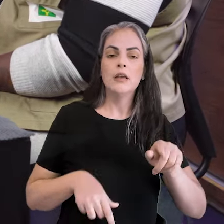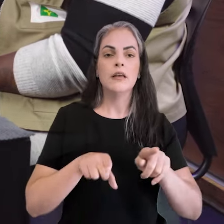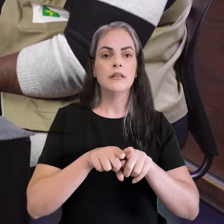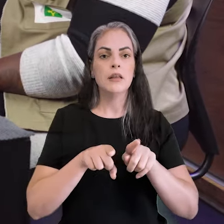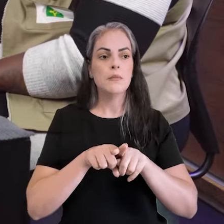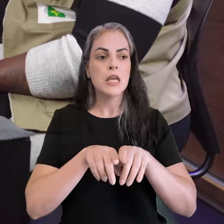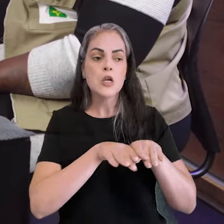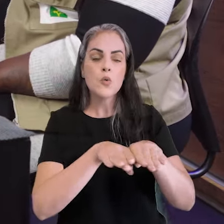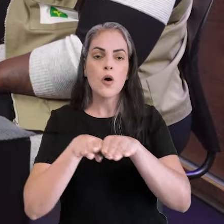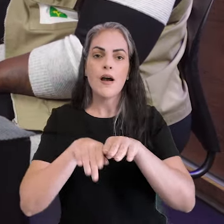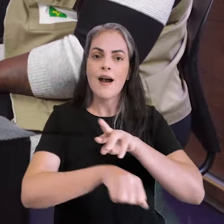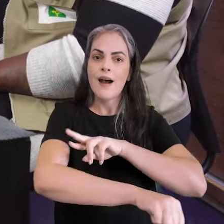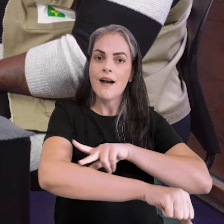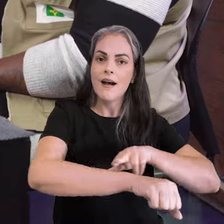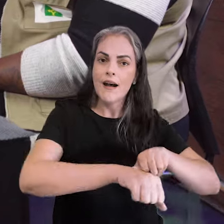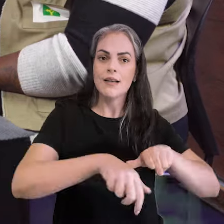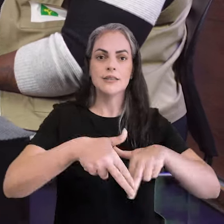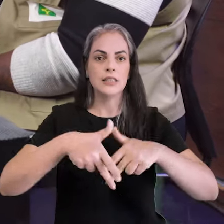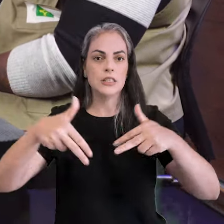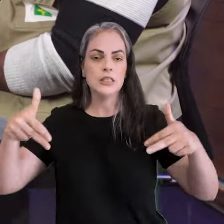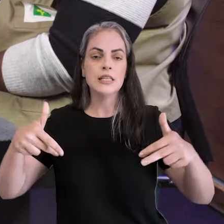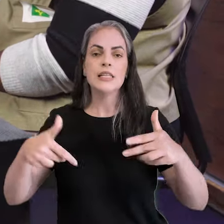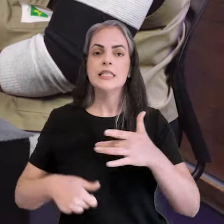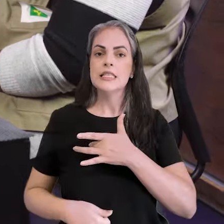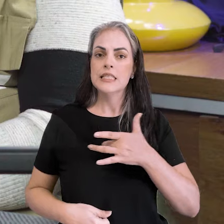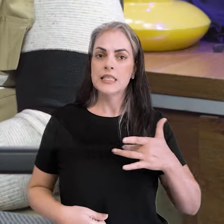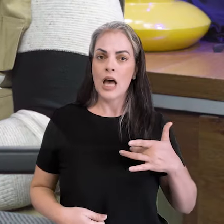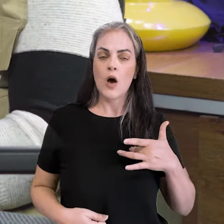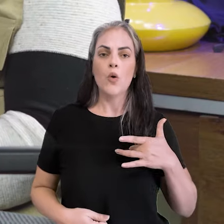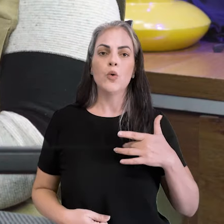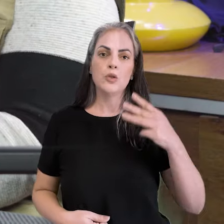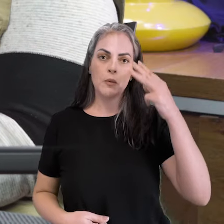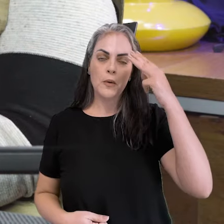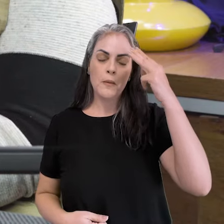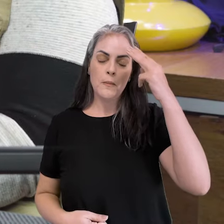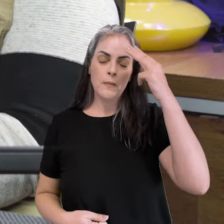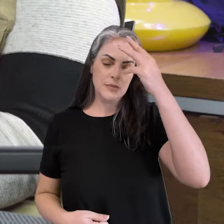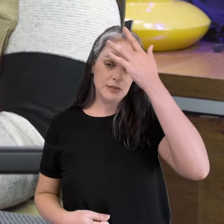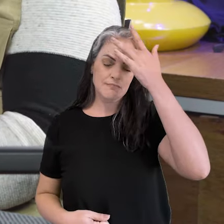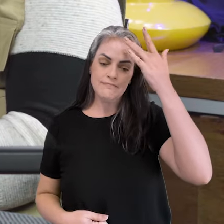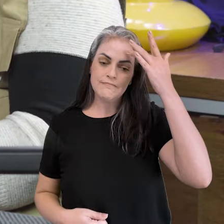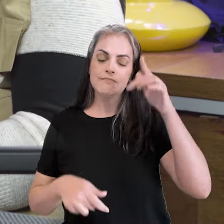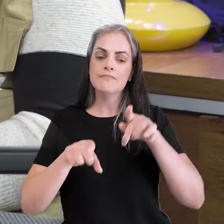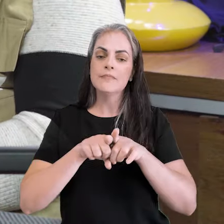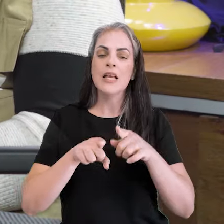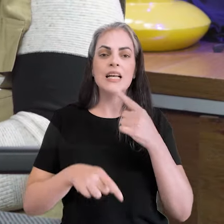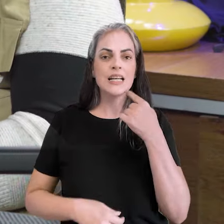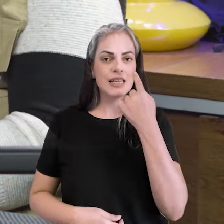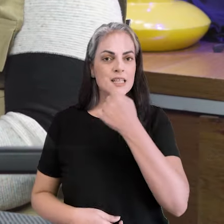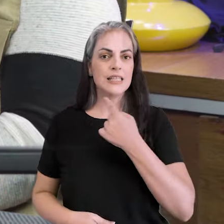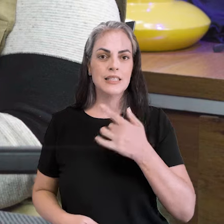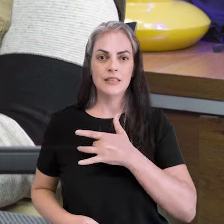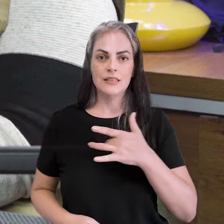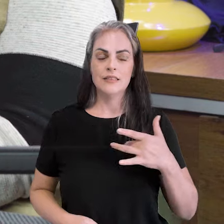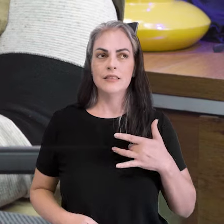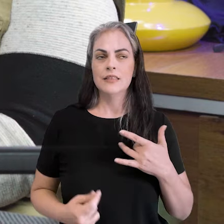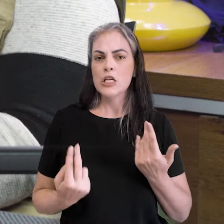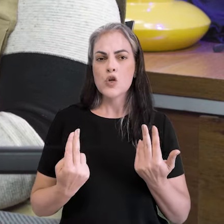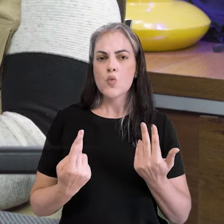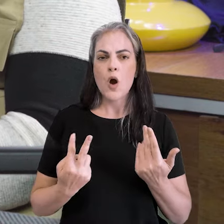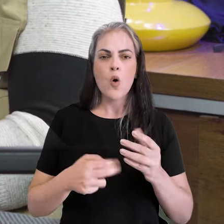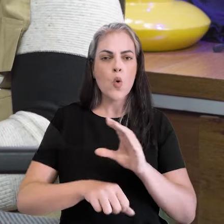equidade de raça e etnia, saúde mental e saúde bucal. Então, a gente também vai ofertar uma formação em nível de